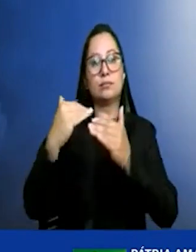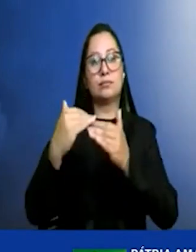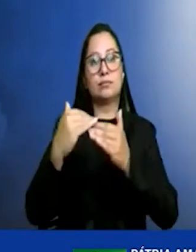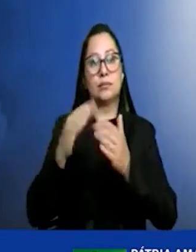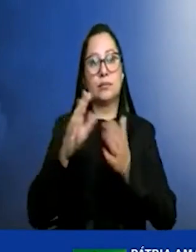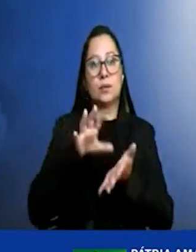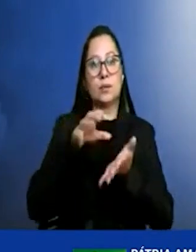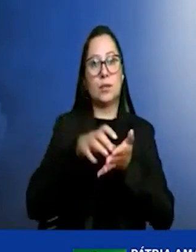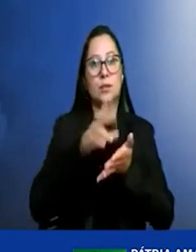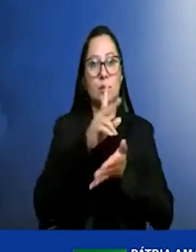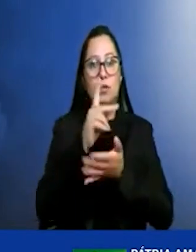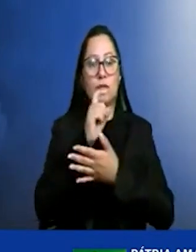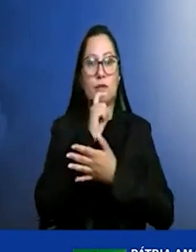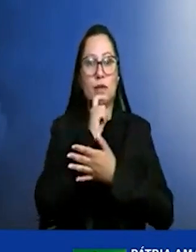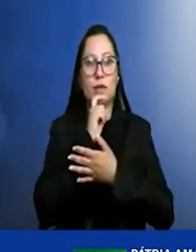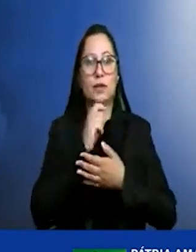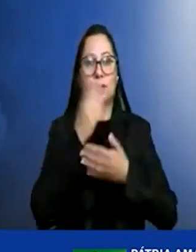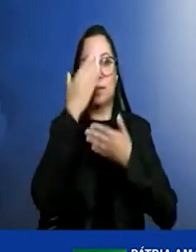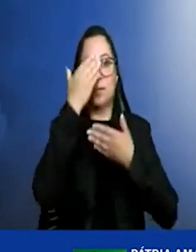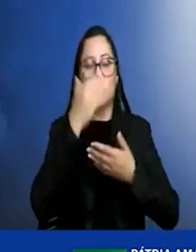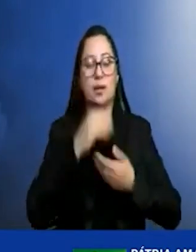hidrogênio verde muito obrigado